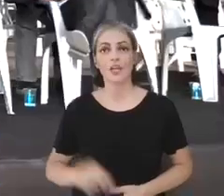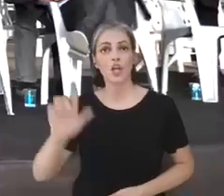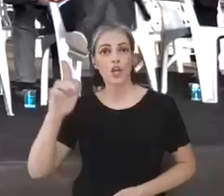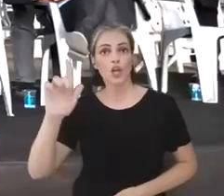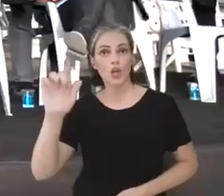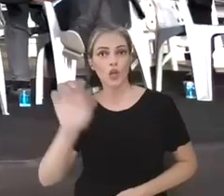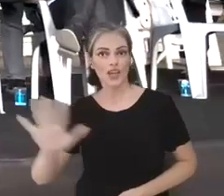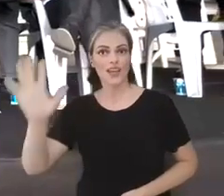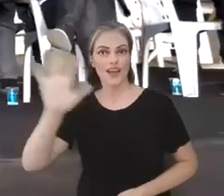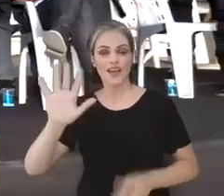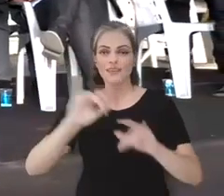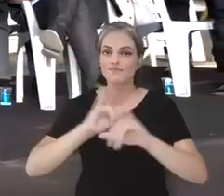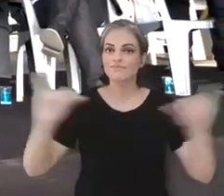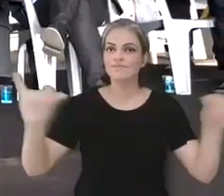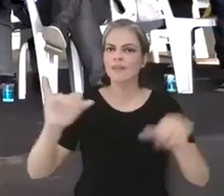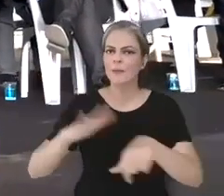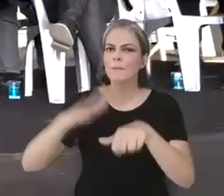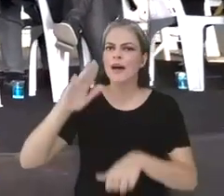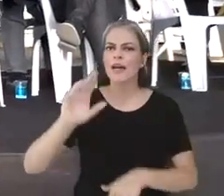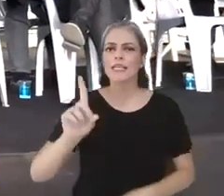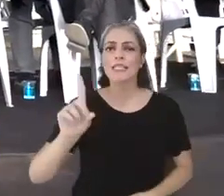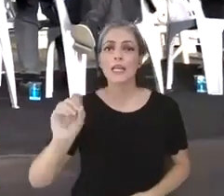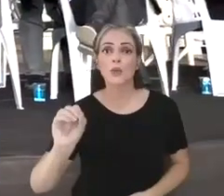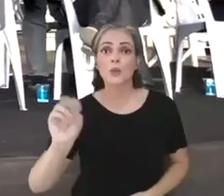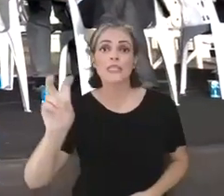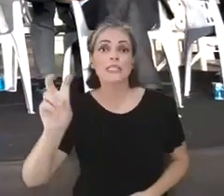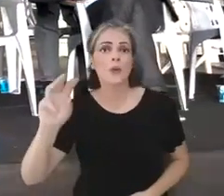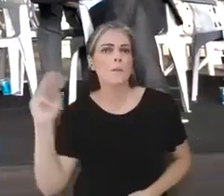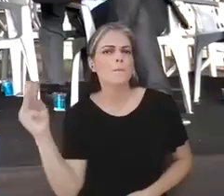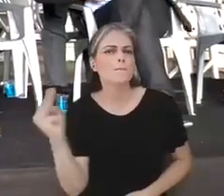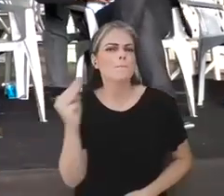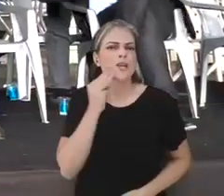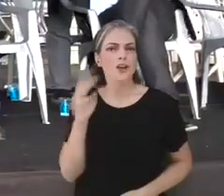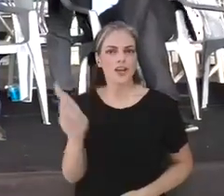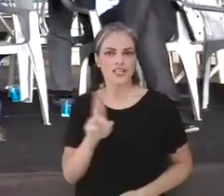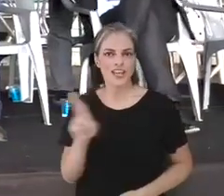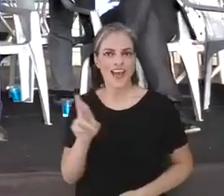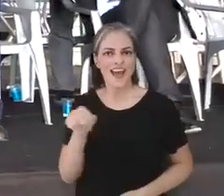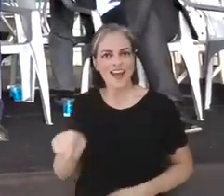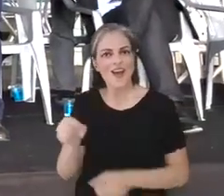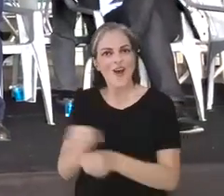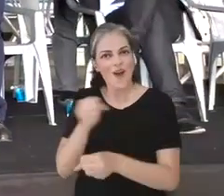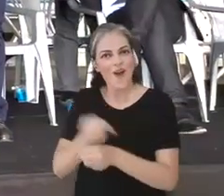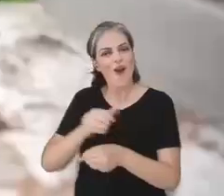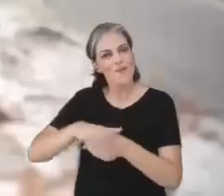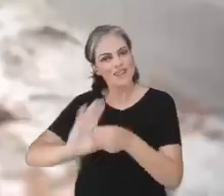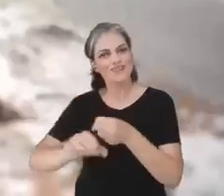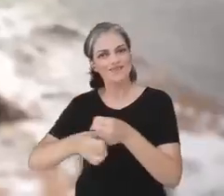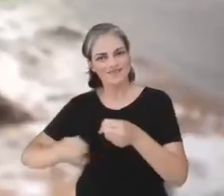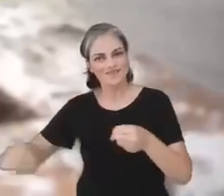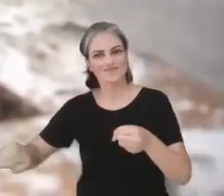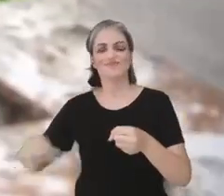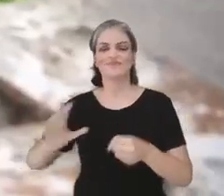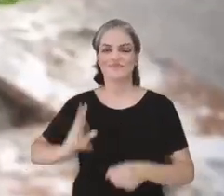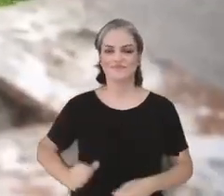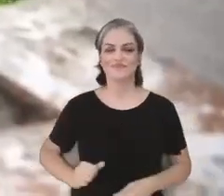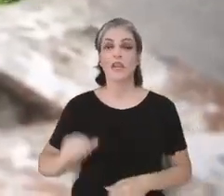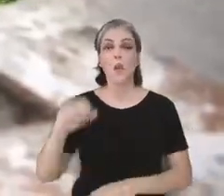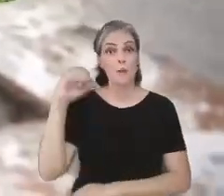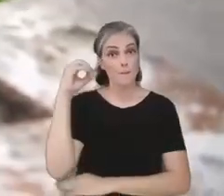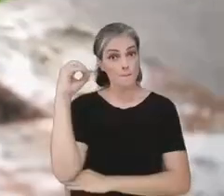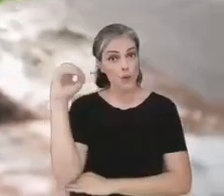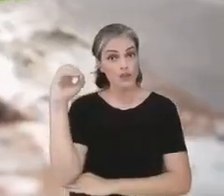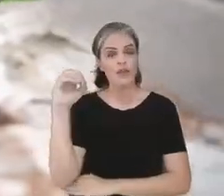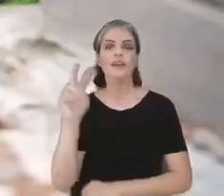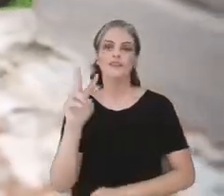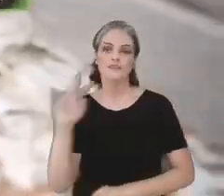Já em Goiás, anunciamos mais de 105 milhões de reais para obras de saneamento. Em Porto Alegre, o assunto foi